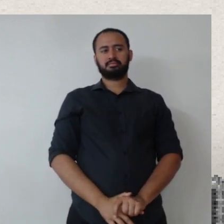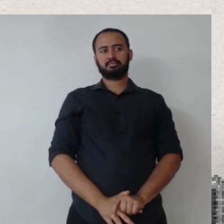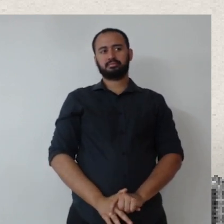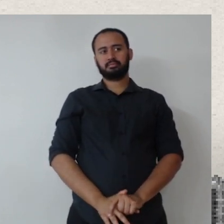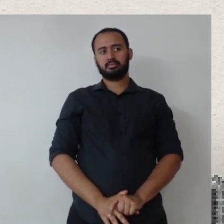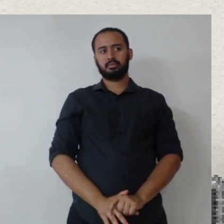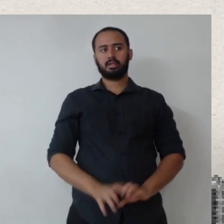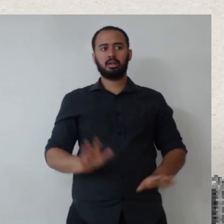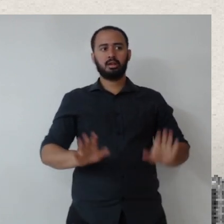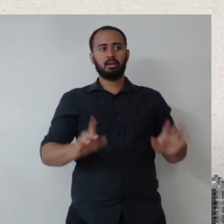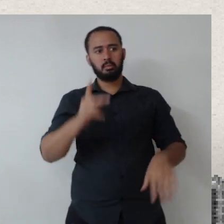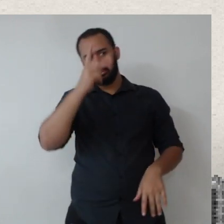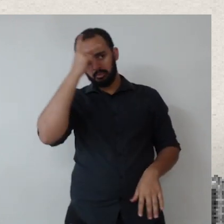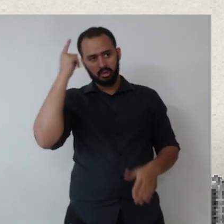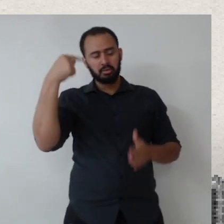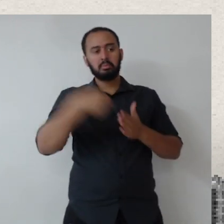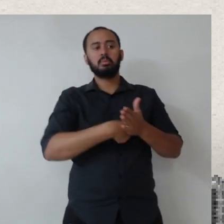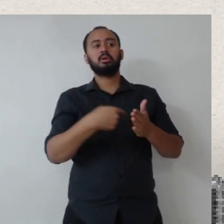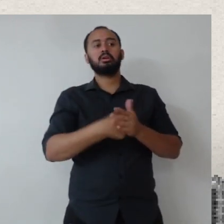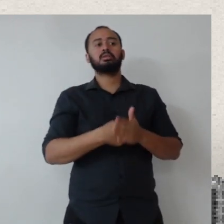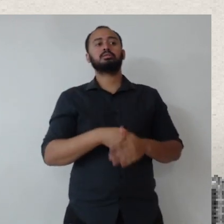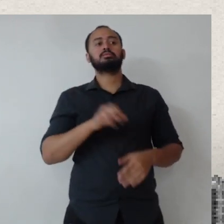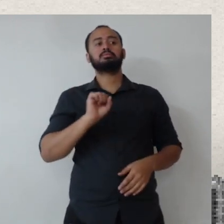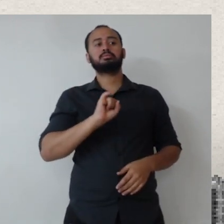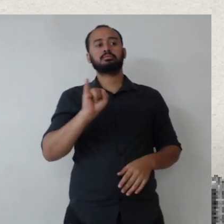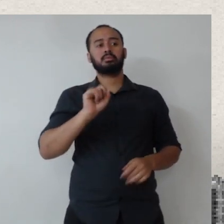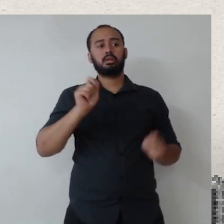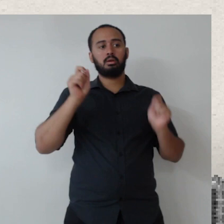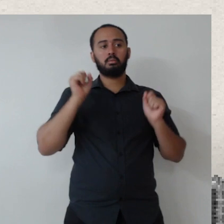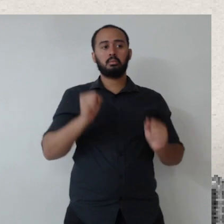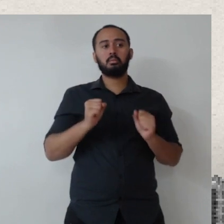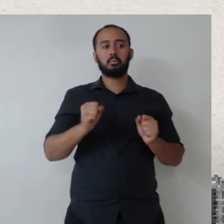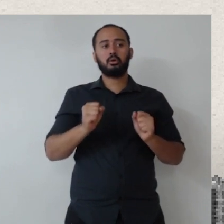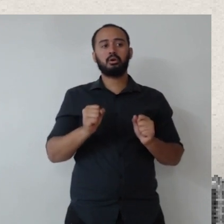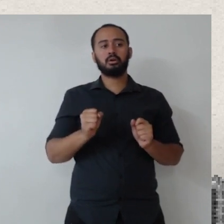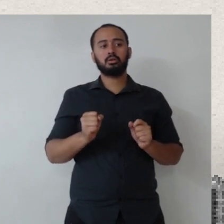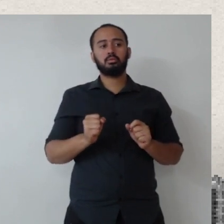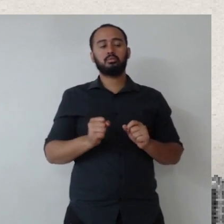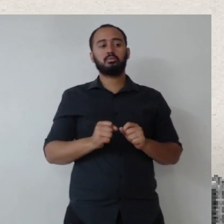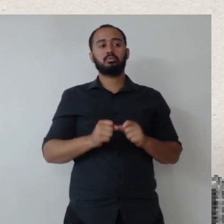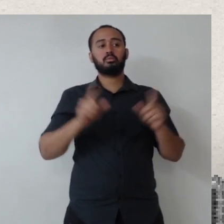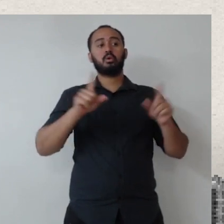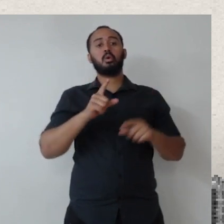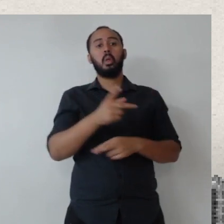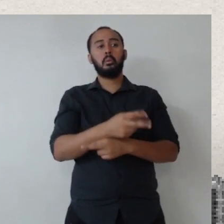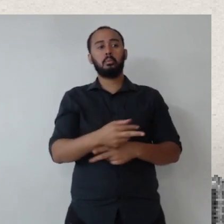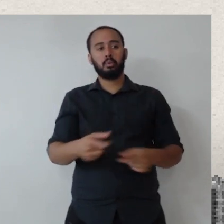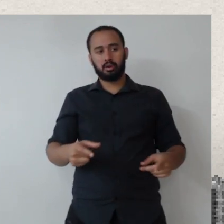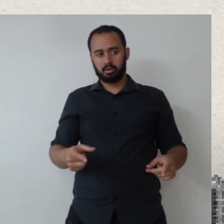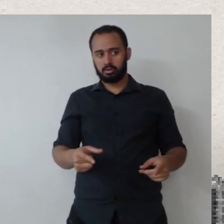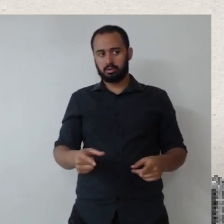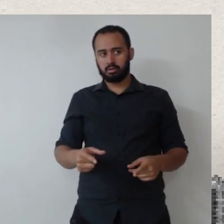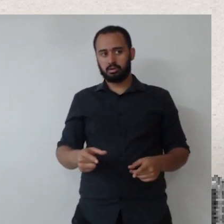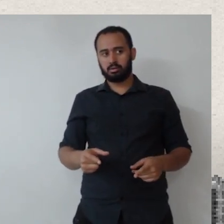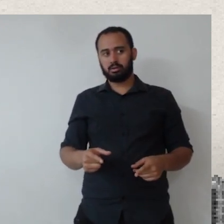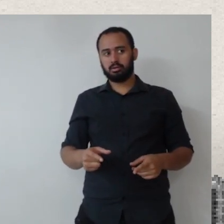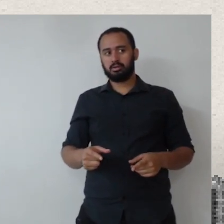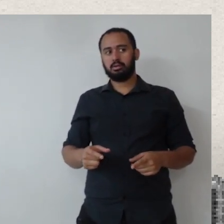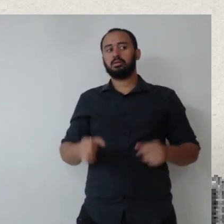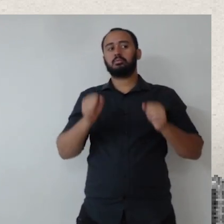Ah, estão me perguntando aqui também, Renato, se a gente pode disponibilizar para o pessoal o material que você compartilhou aqui.